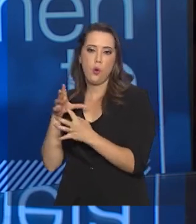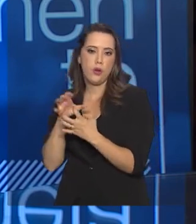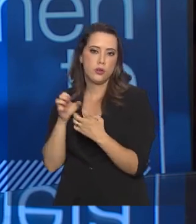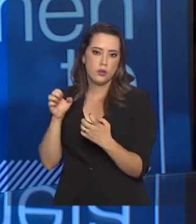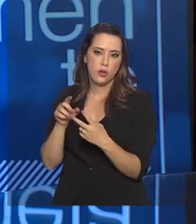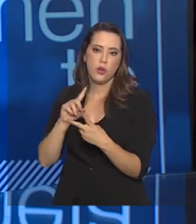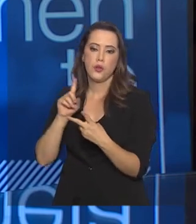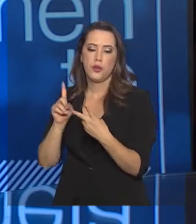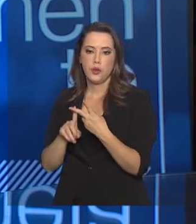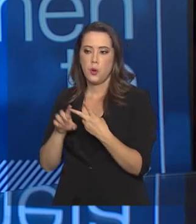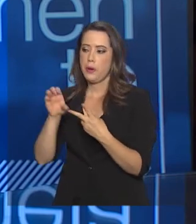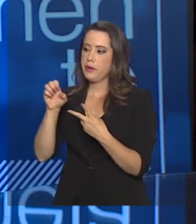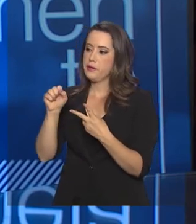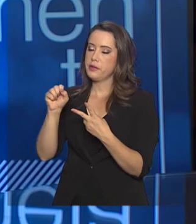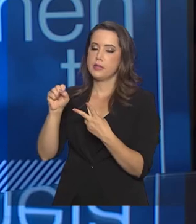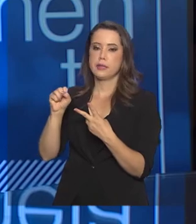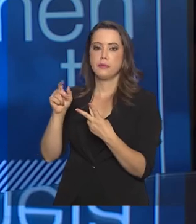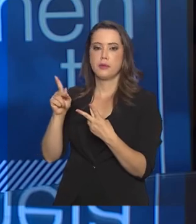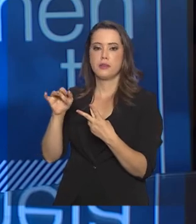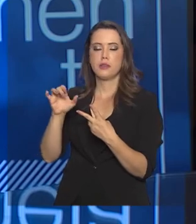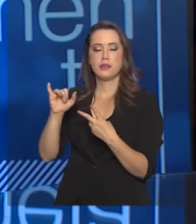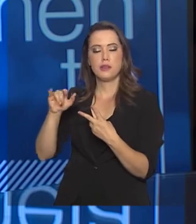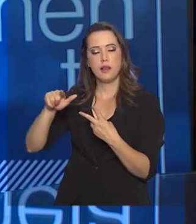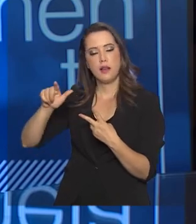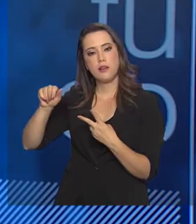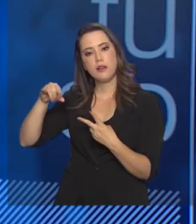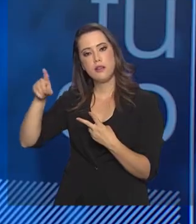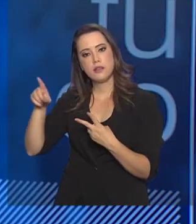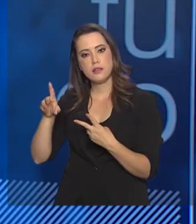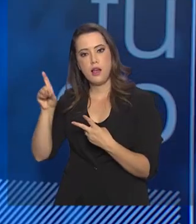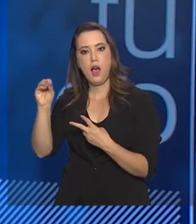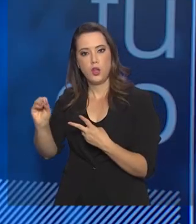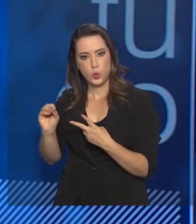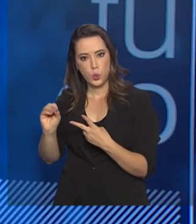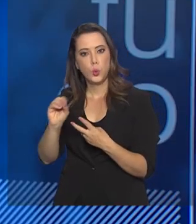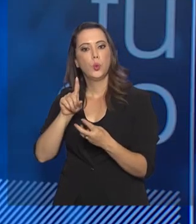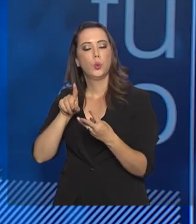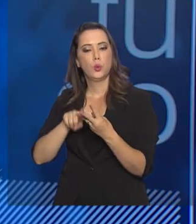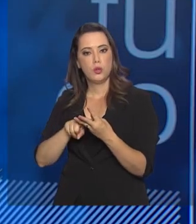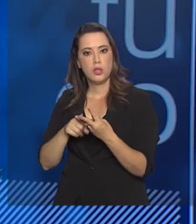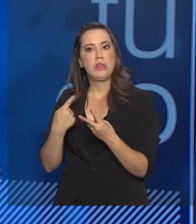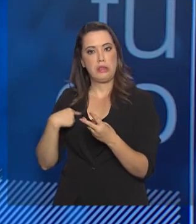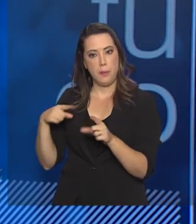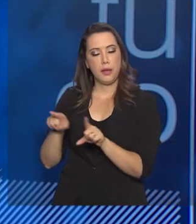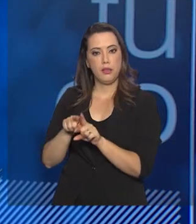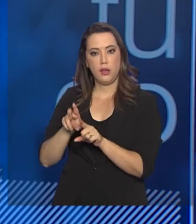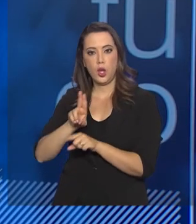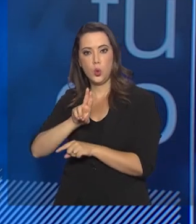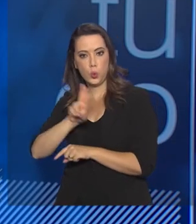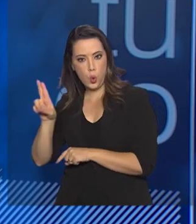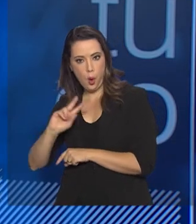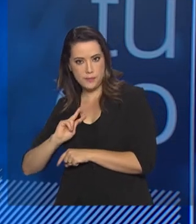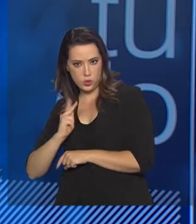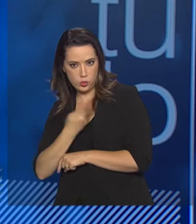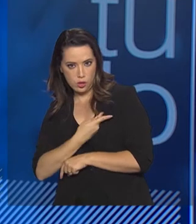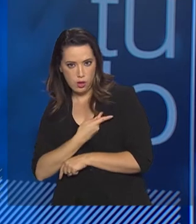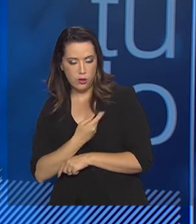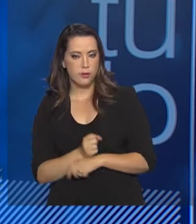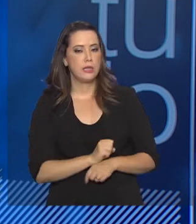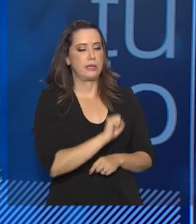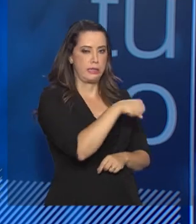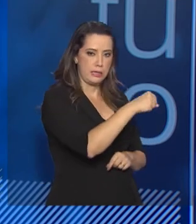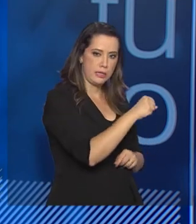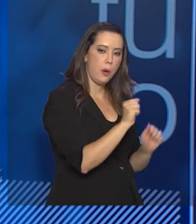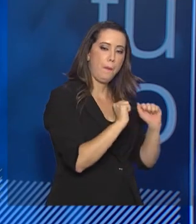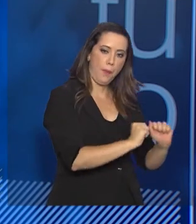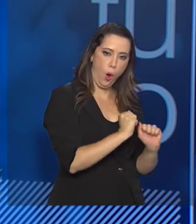dos especializados e a questão até do nome social? Também. Eu também. O aluno, ele pode optar para que